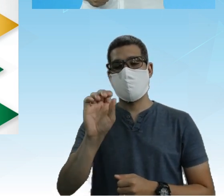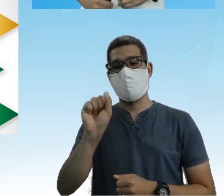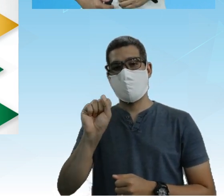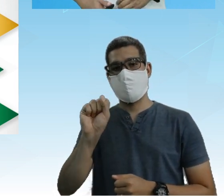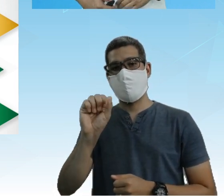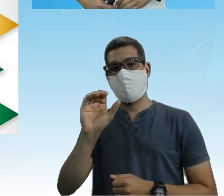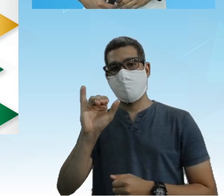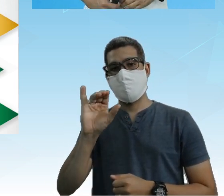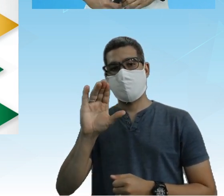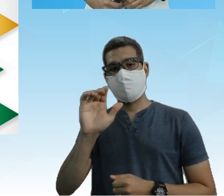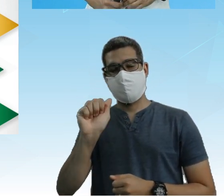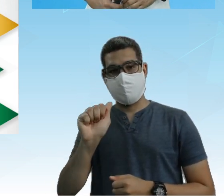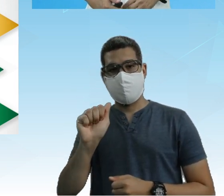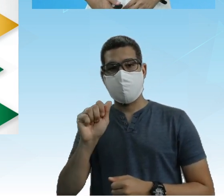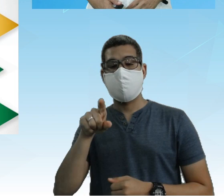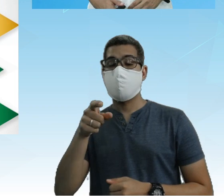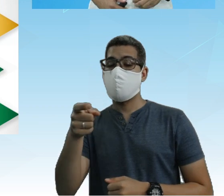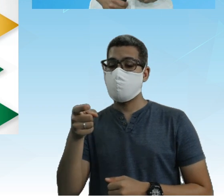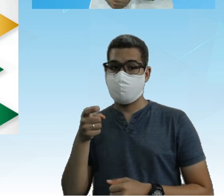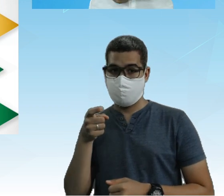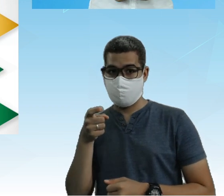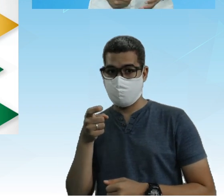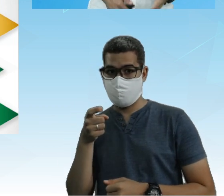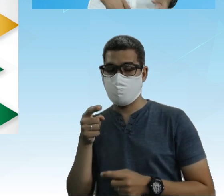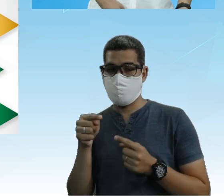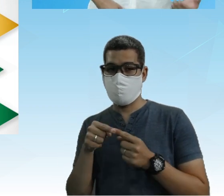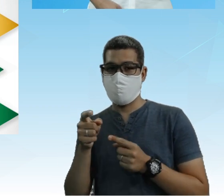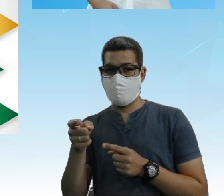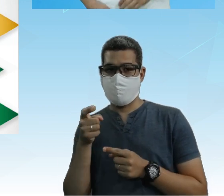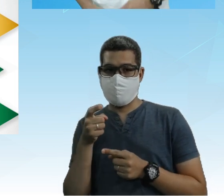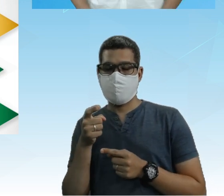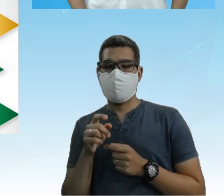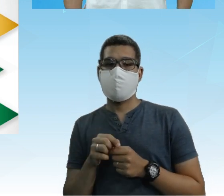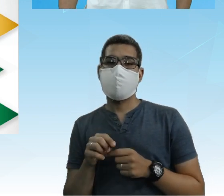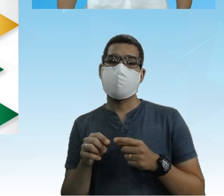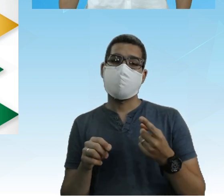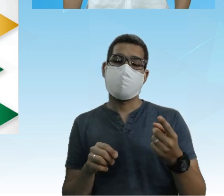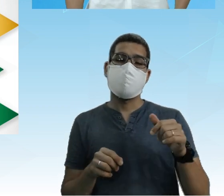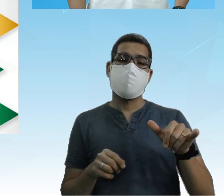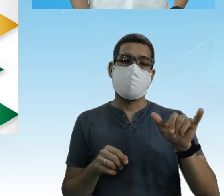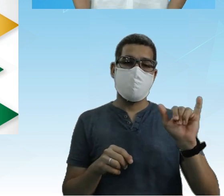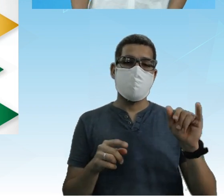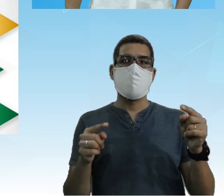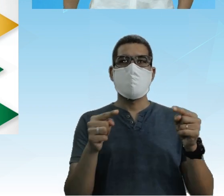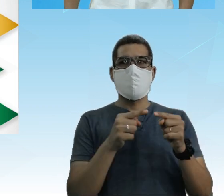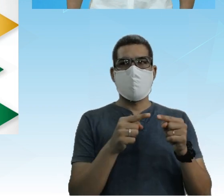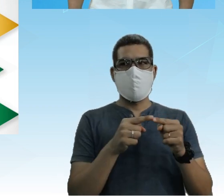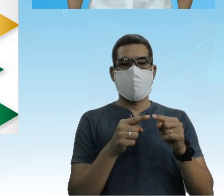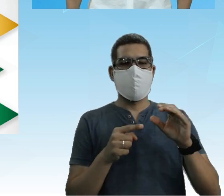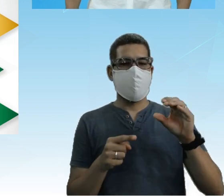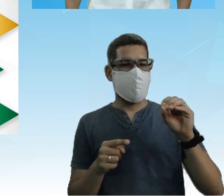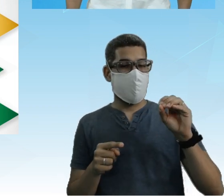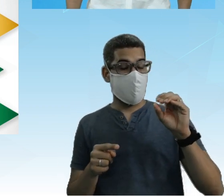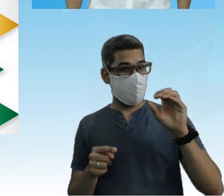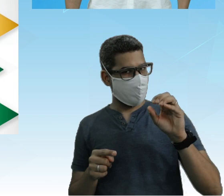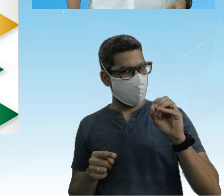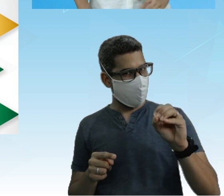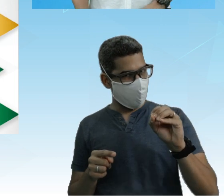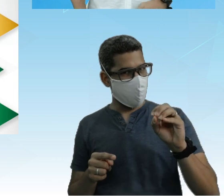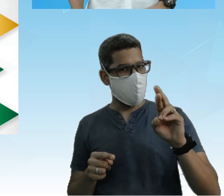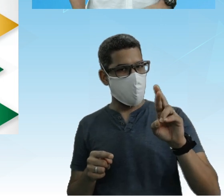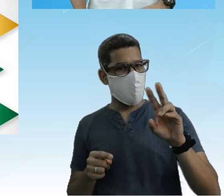valor do x Que é também chamado de domínio E y as imagens, que também é chamada de ordenadas, tá?